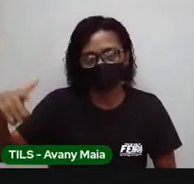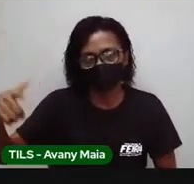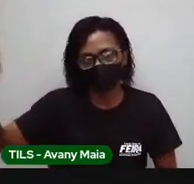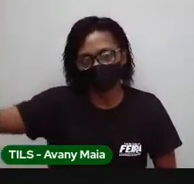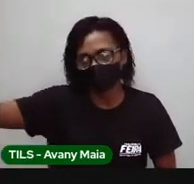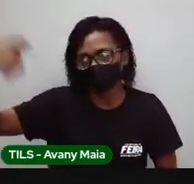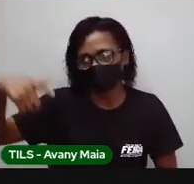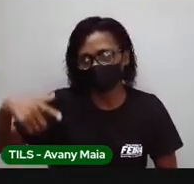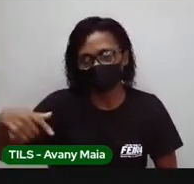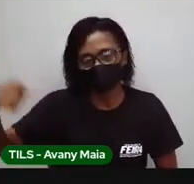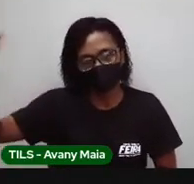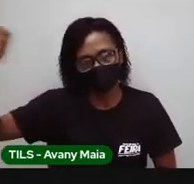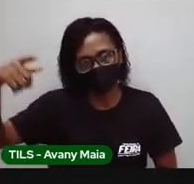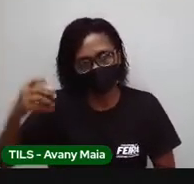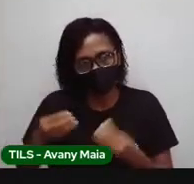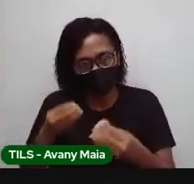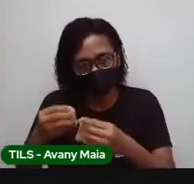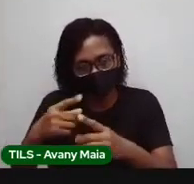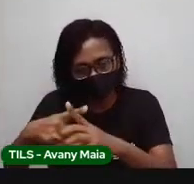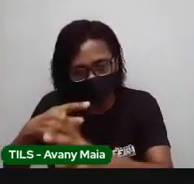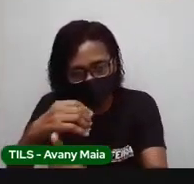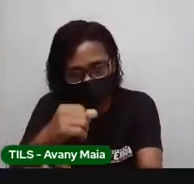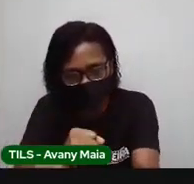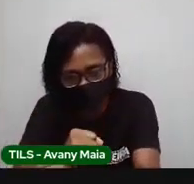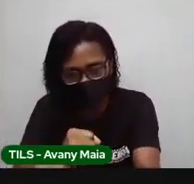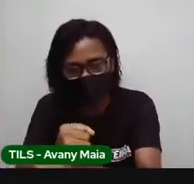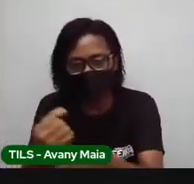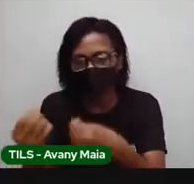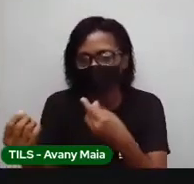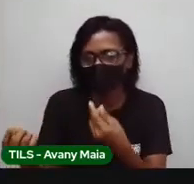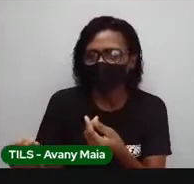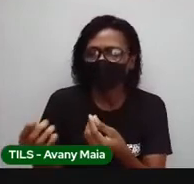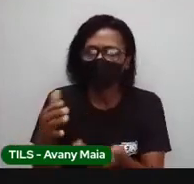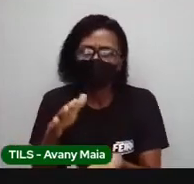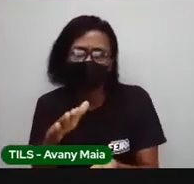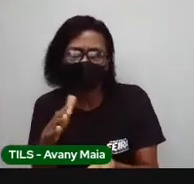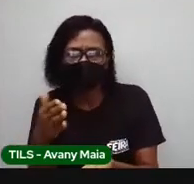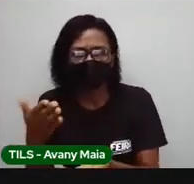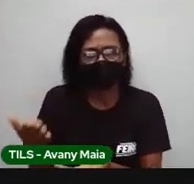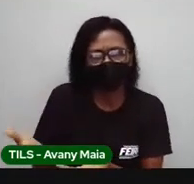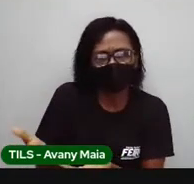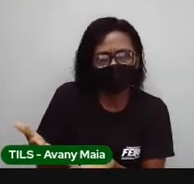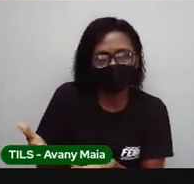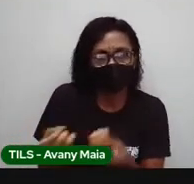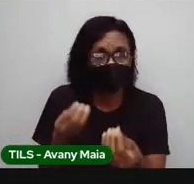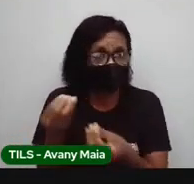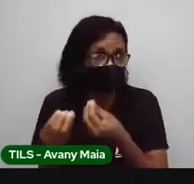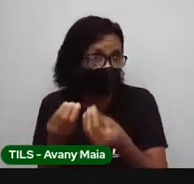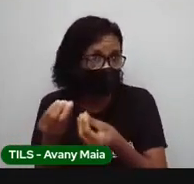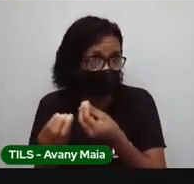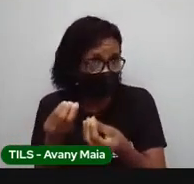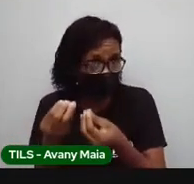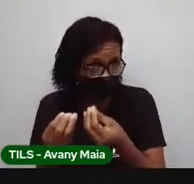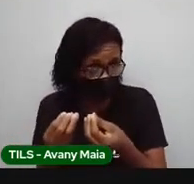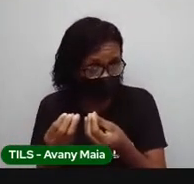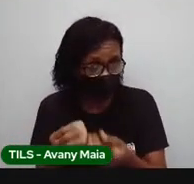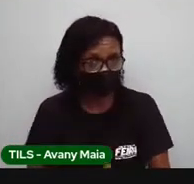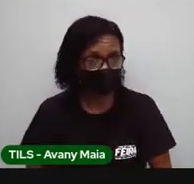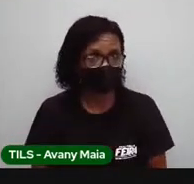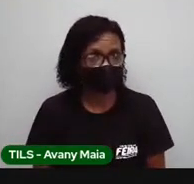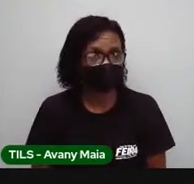relacionados com aquela ideia de média, do mais ou menos do consumo, certo? Então vamos